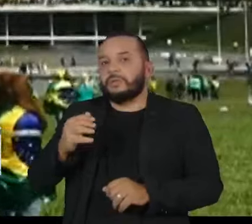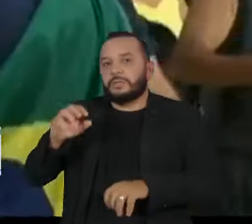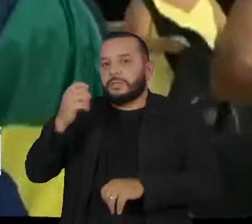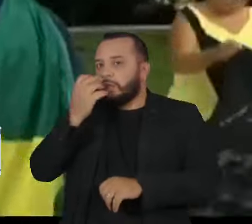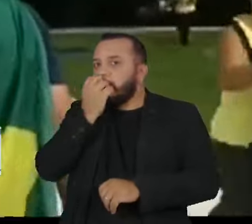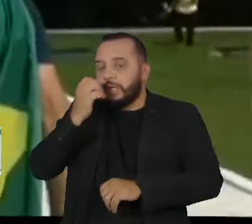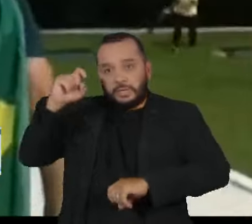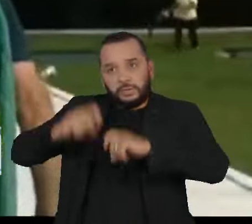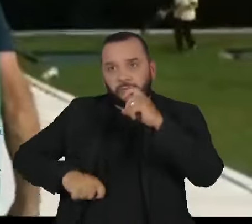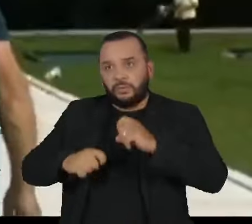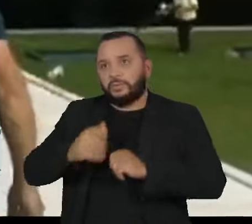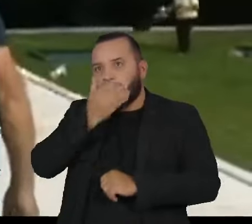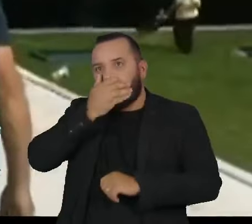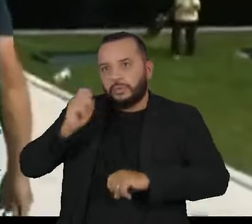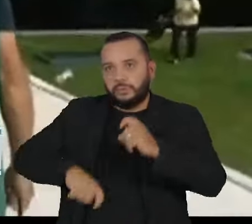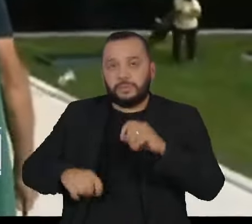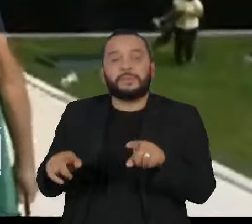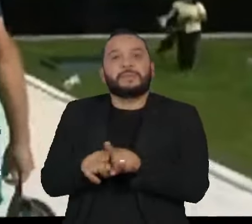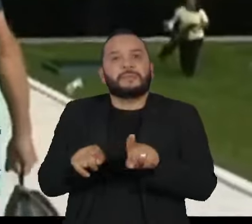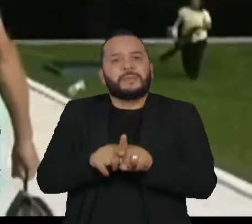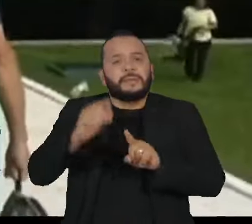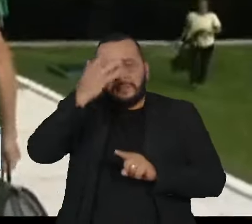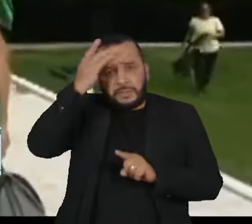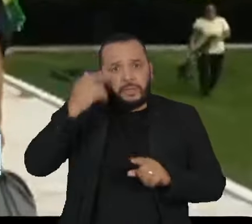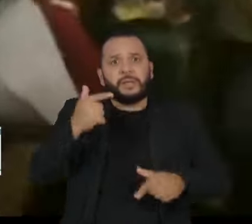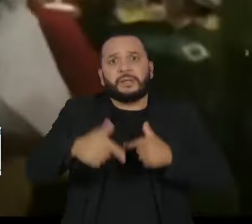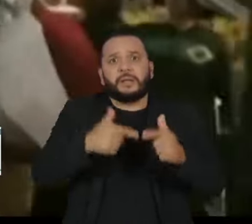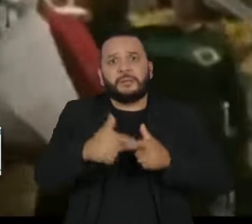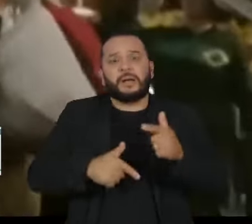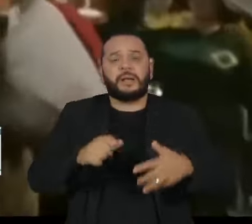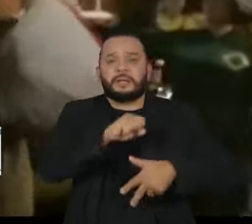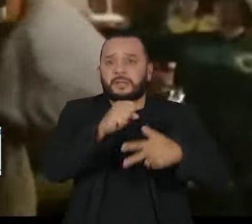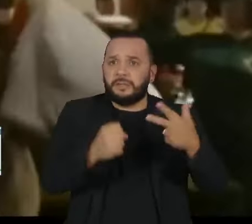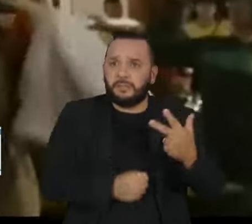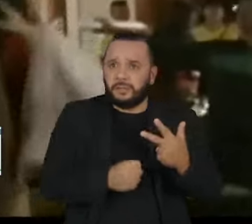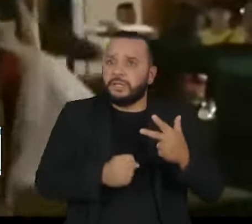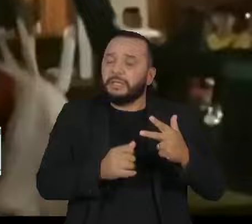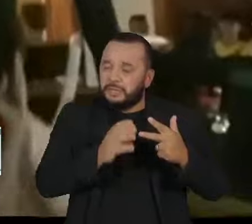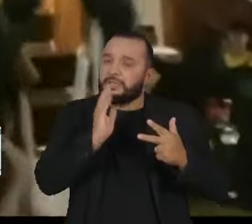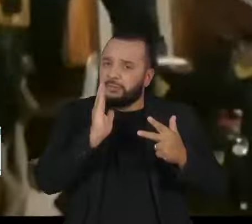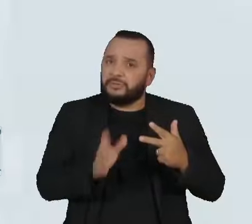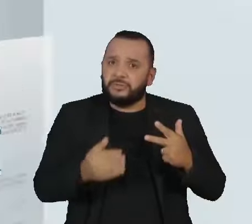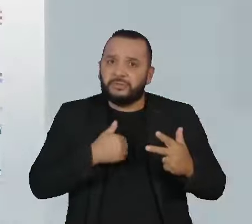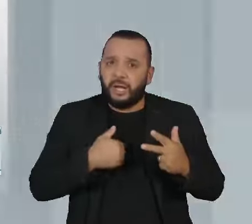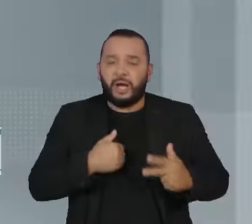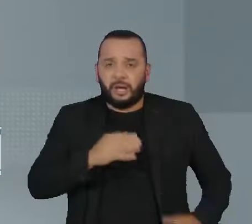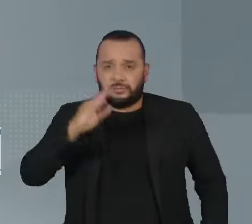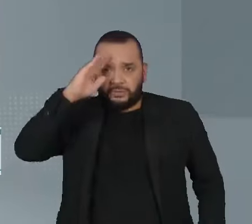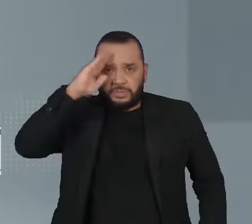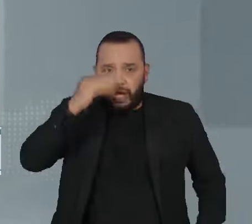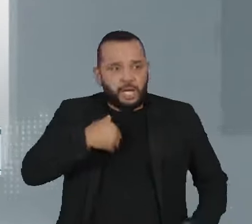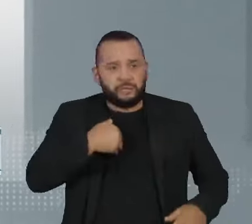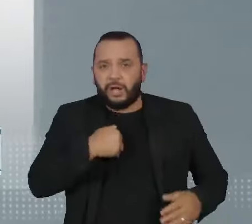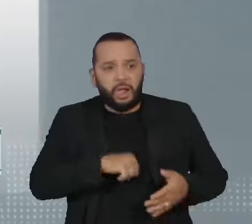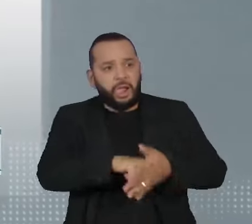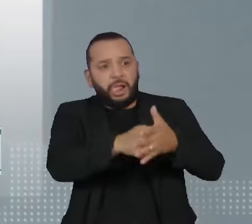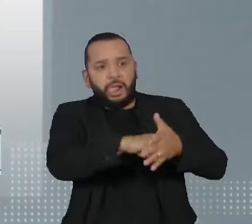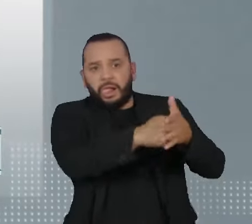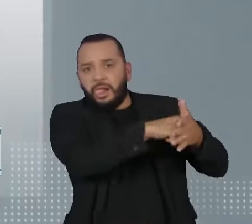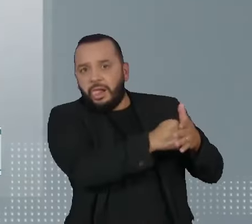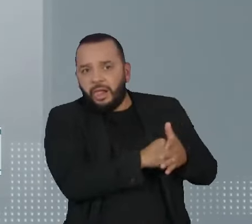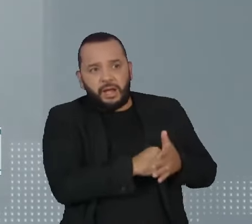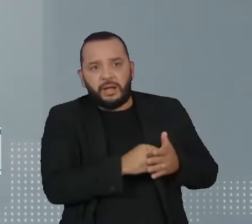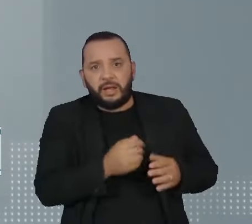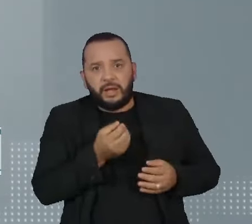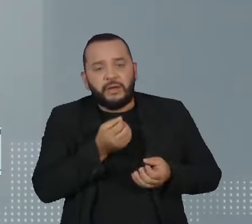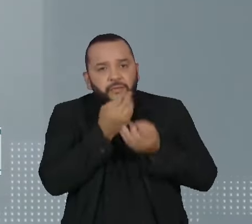Presidencial em serviço no dia do ataque à Praça dos Três Poderes, em 8 de janeiro do ano passado. O artigo 31 da Lei de Acesso